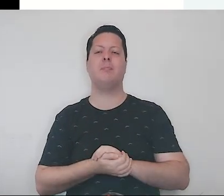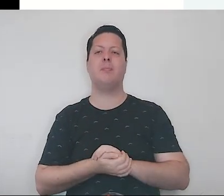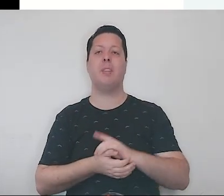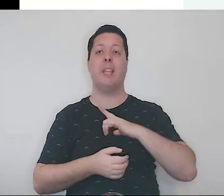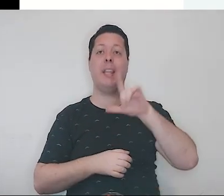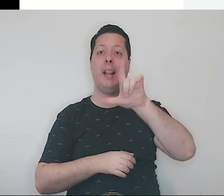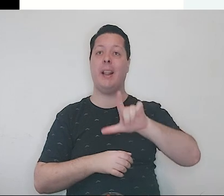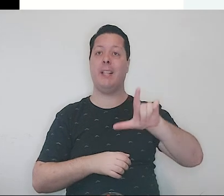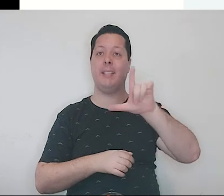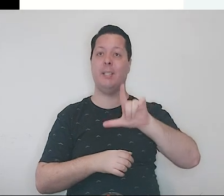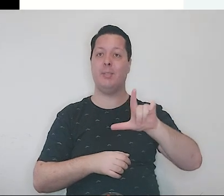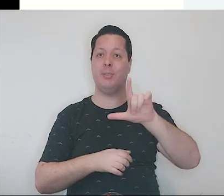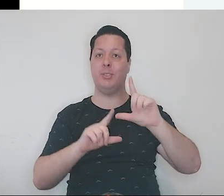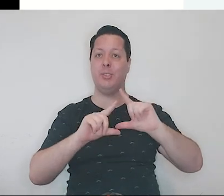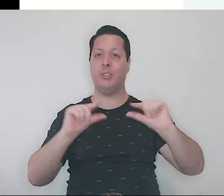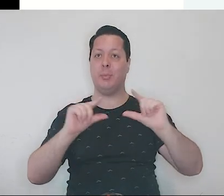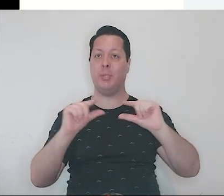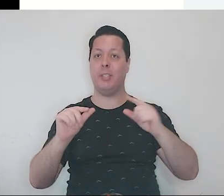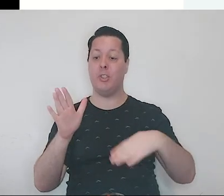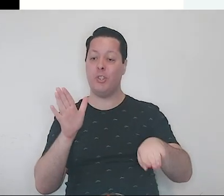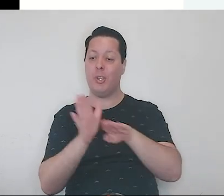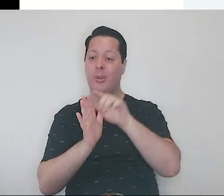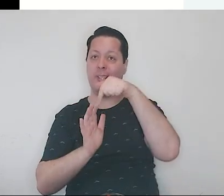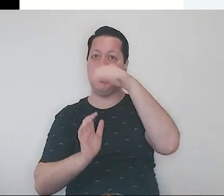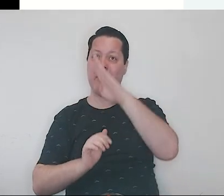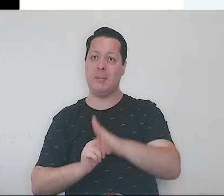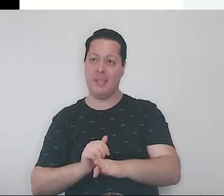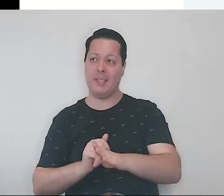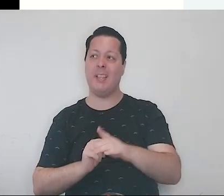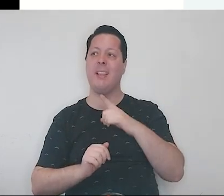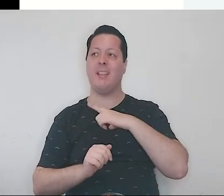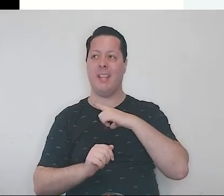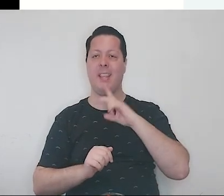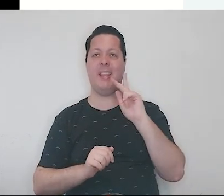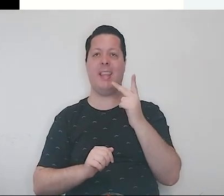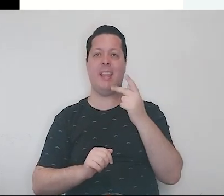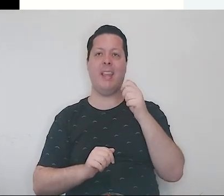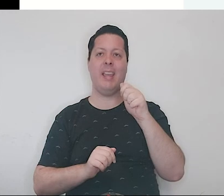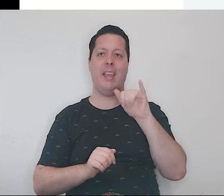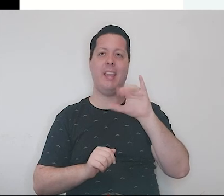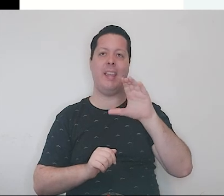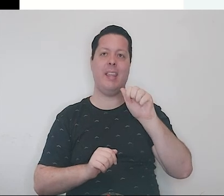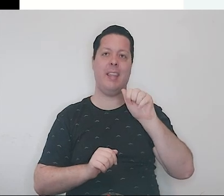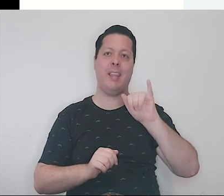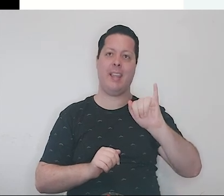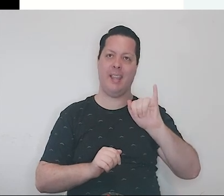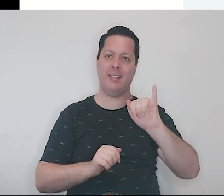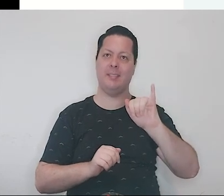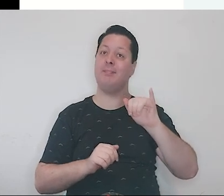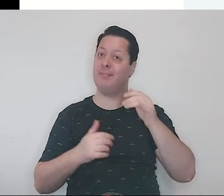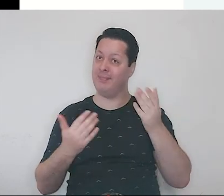chegou a literatura de origem japonesa para cá, no Brasil, o Haikai. Mas,